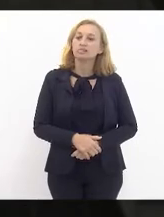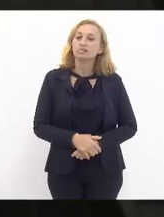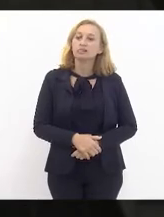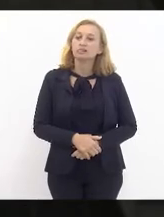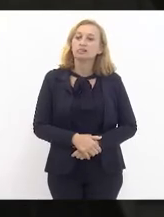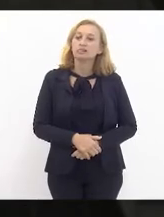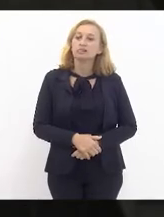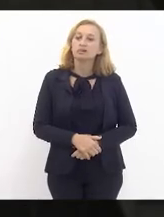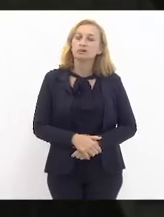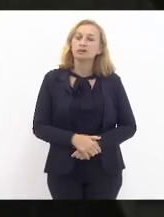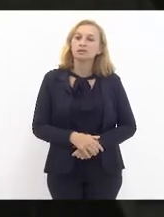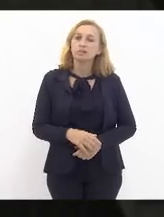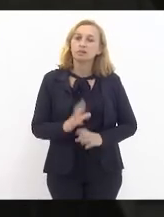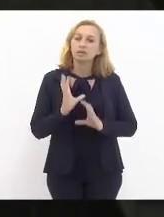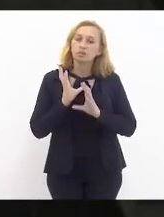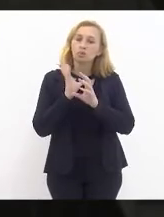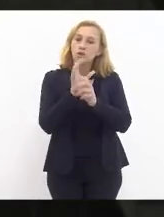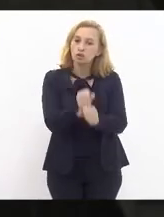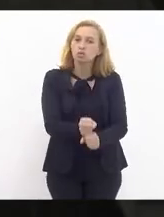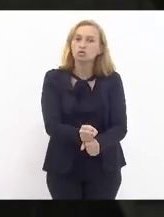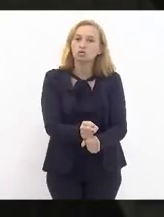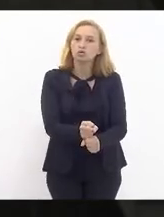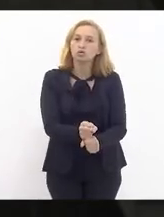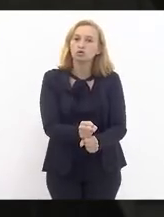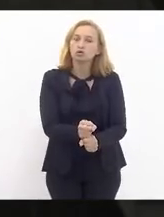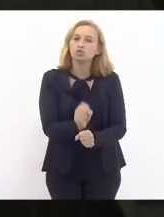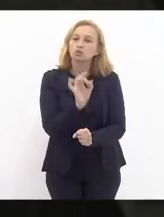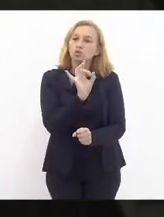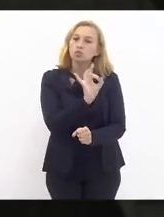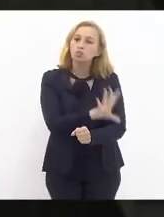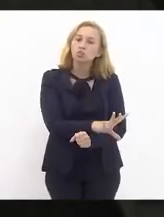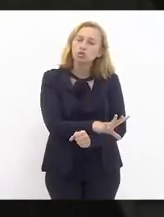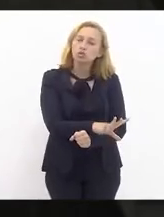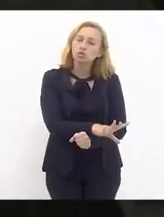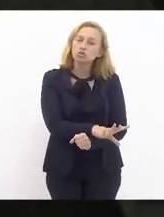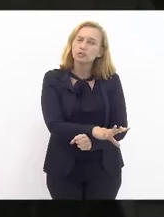para fazer um briefing das últimas